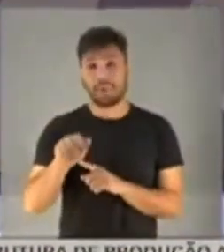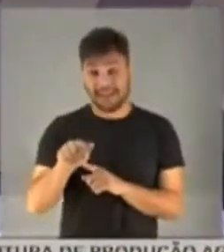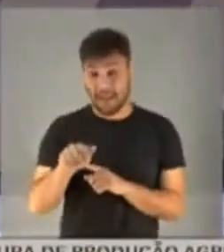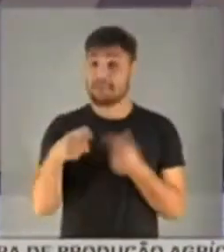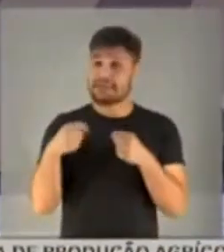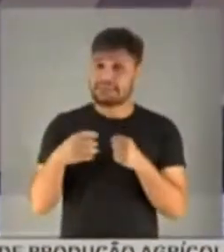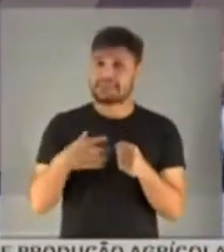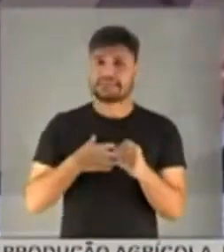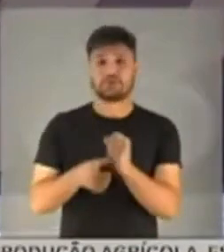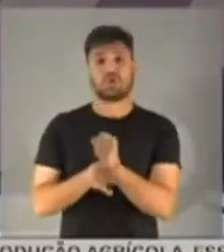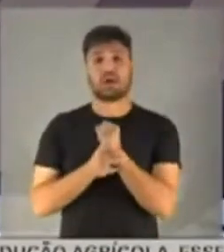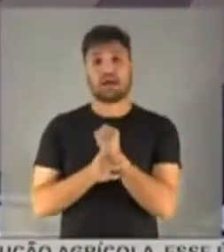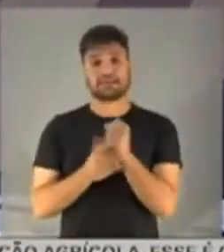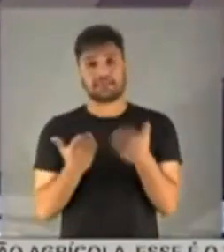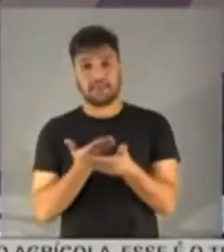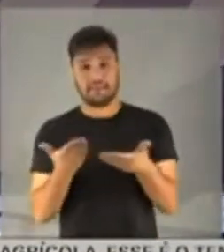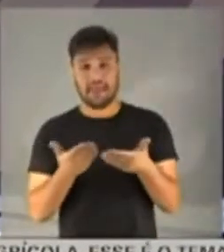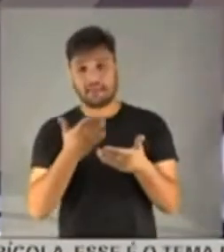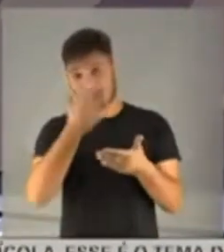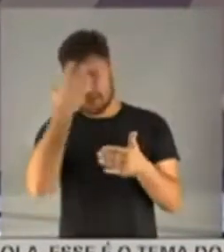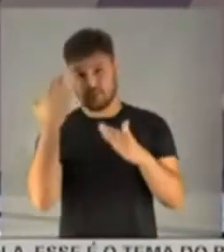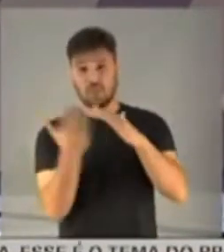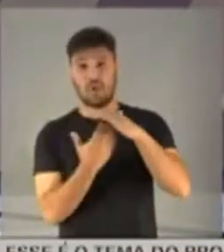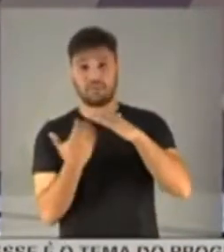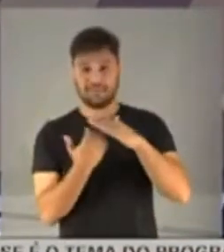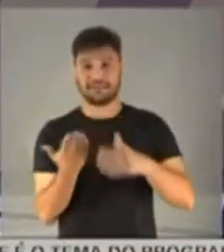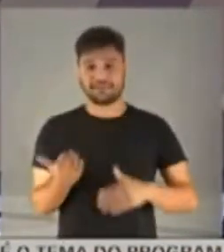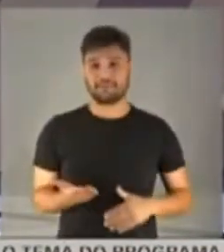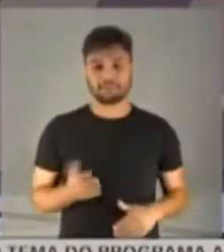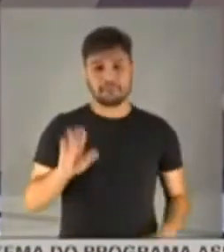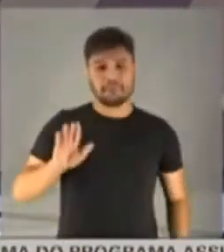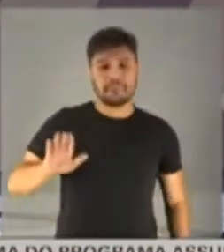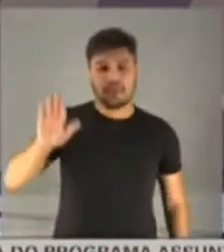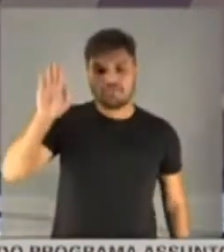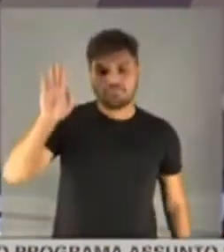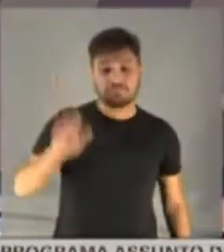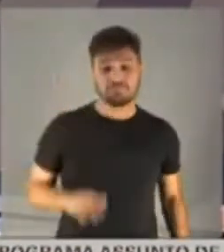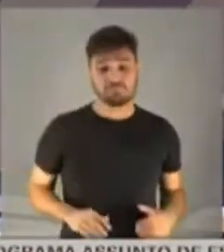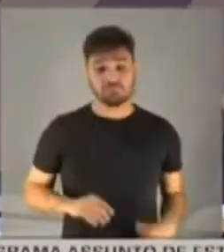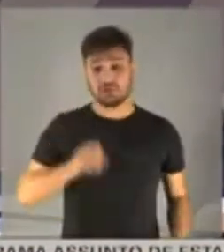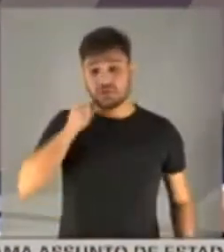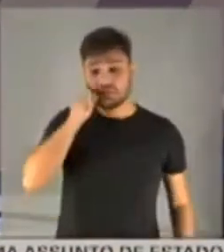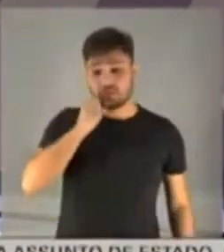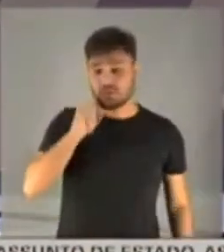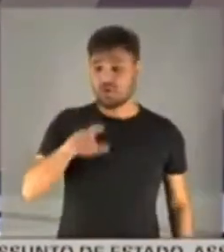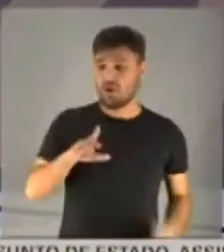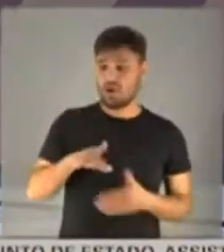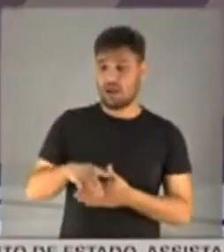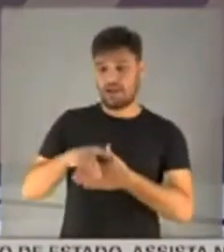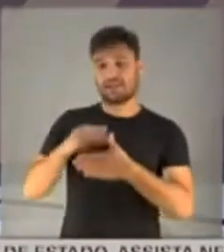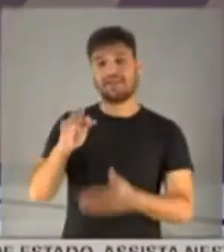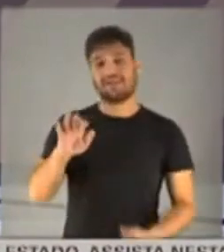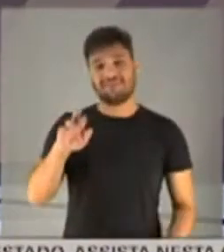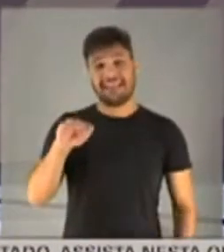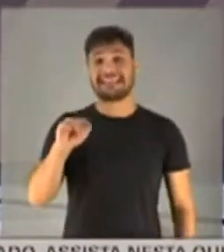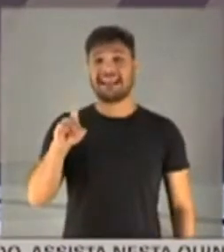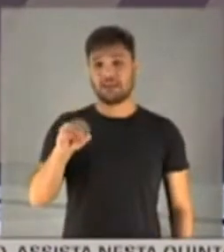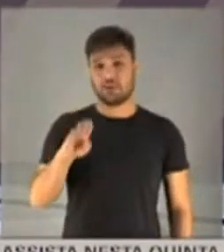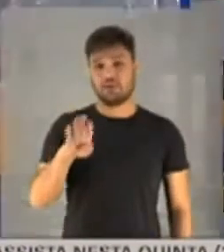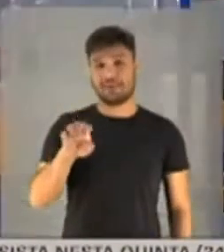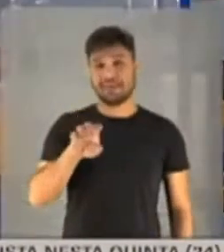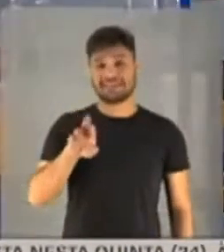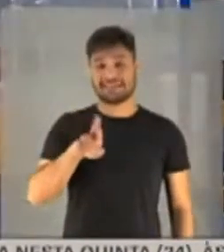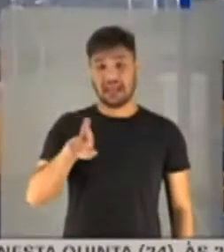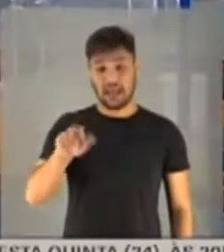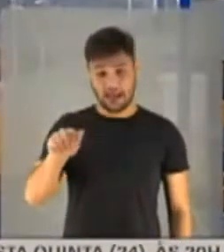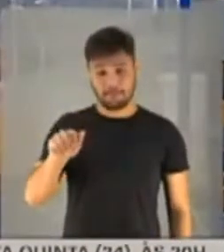a segurança de vida dele. Presidente, pela ordem. Pela ordem, senador líder Fernando Bezerra. Senhor presidente, eu